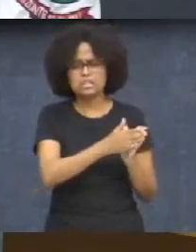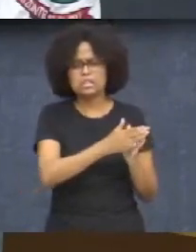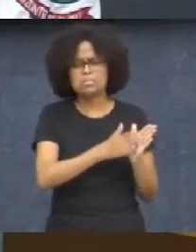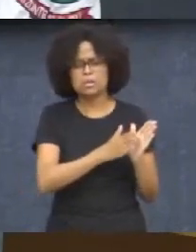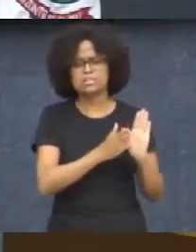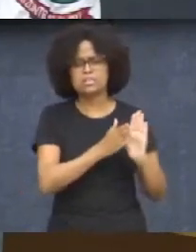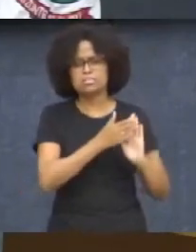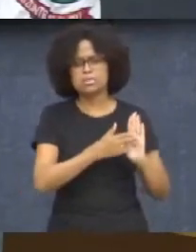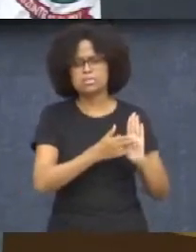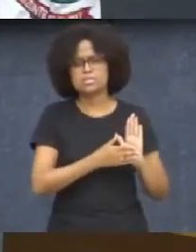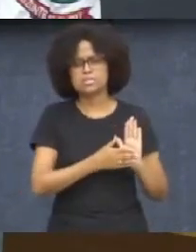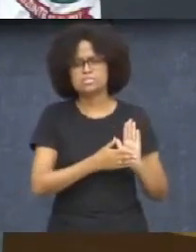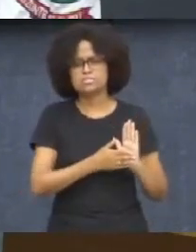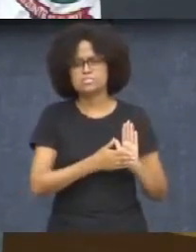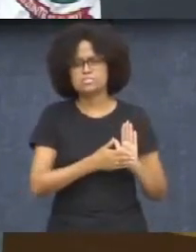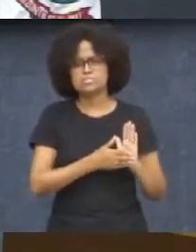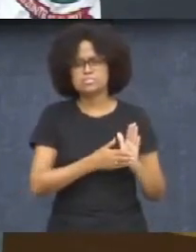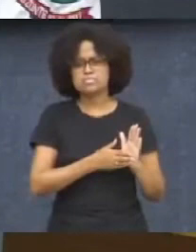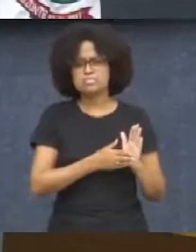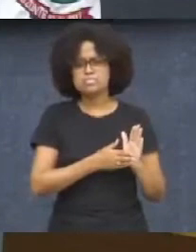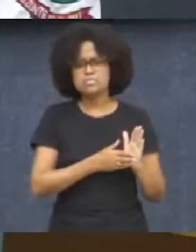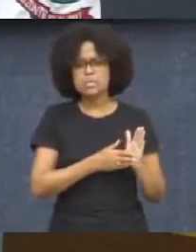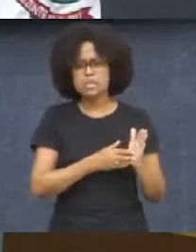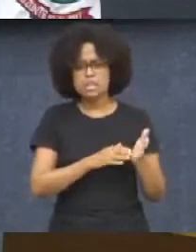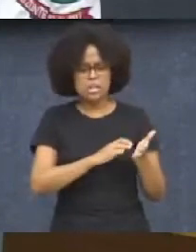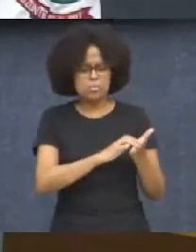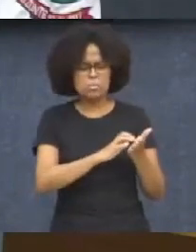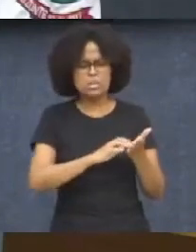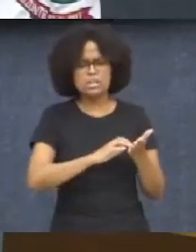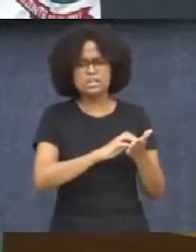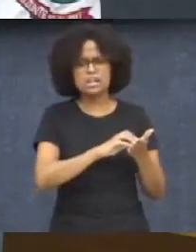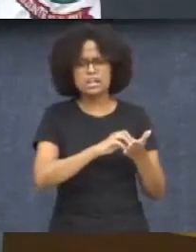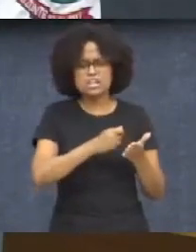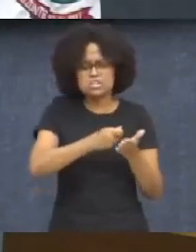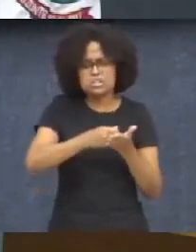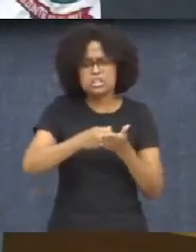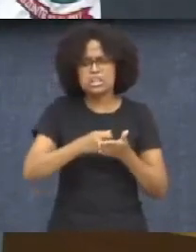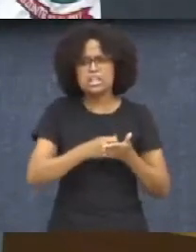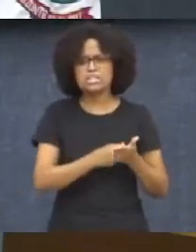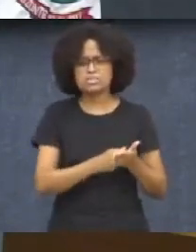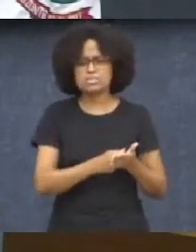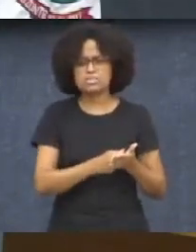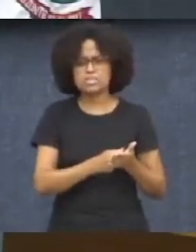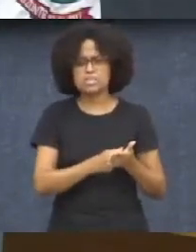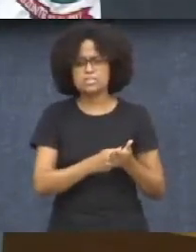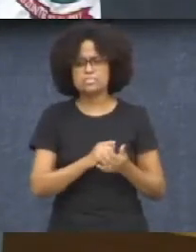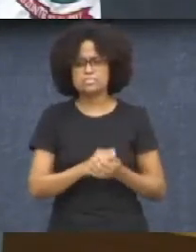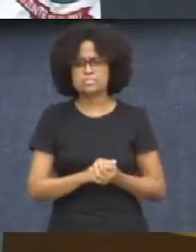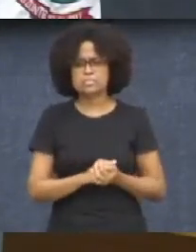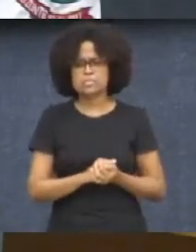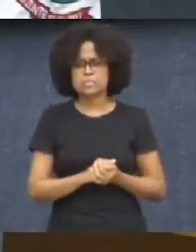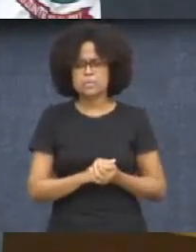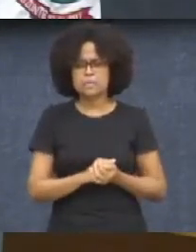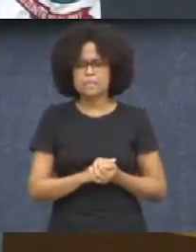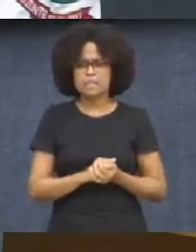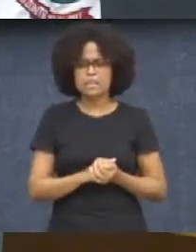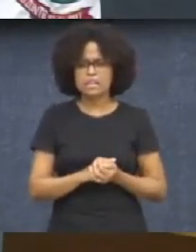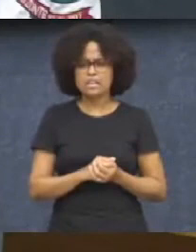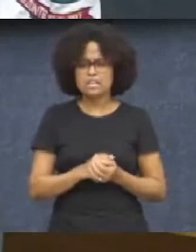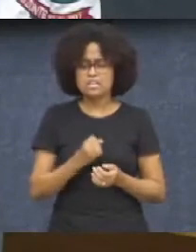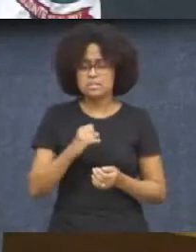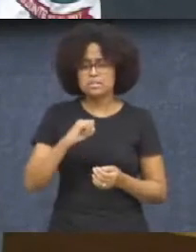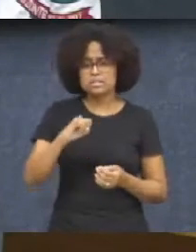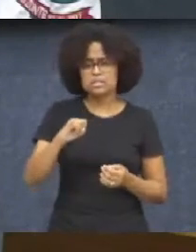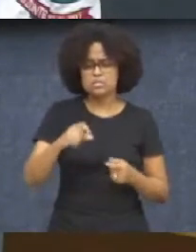eletrônica também é fundamental quando a gente pensa nesse ecossistema todo da mobilidade. Se a gente não